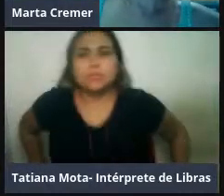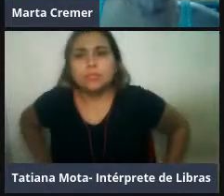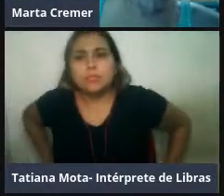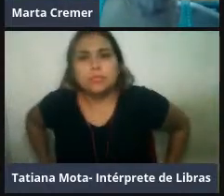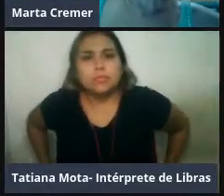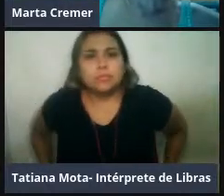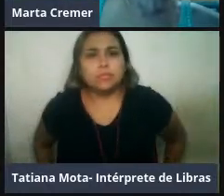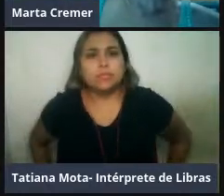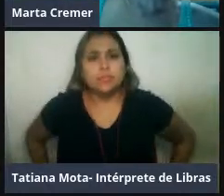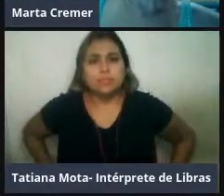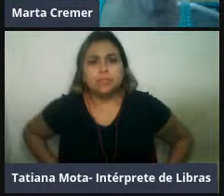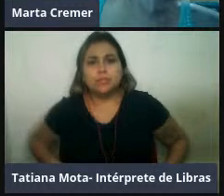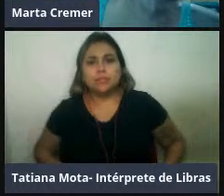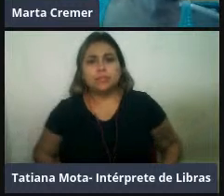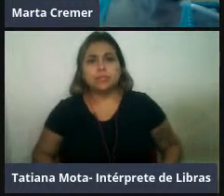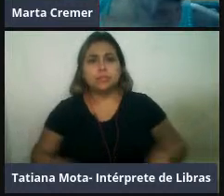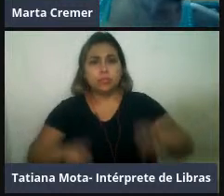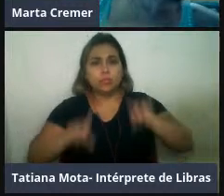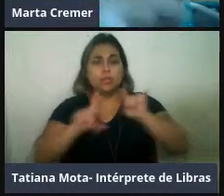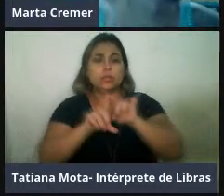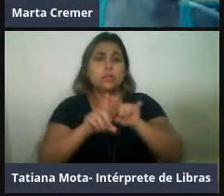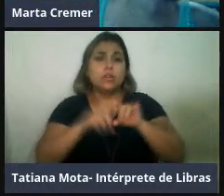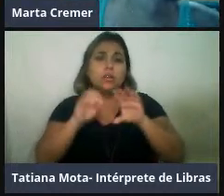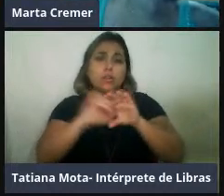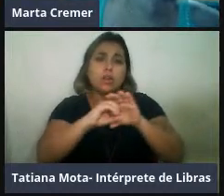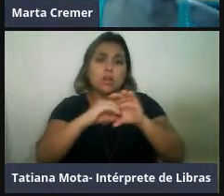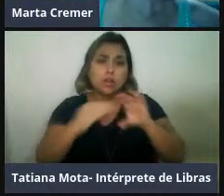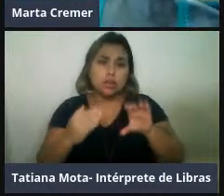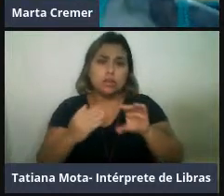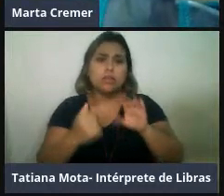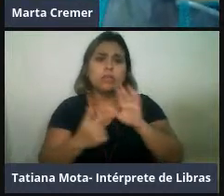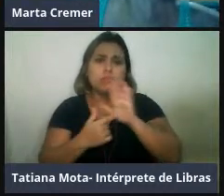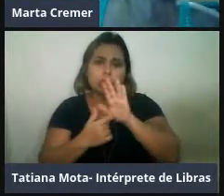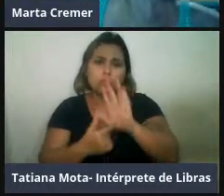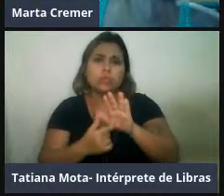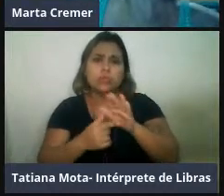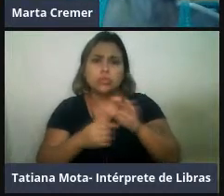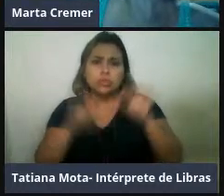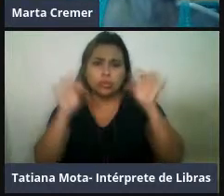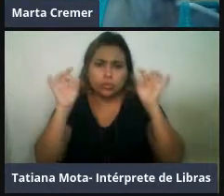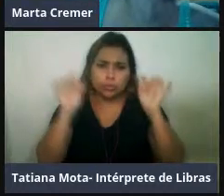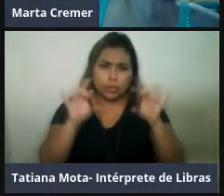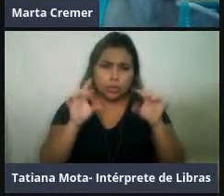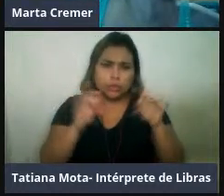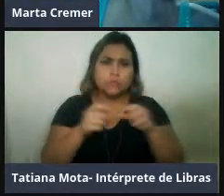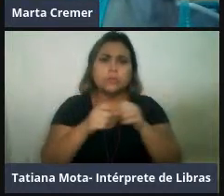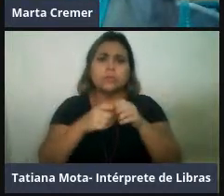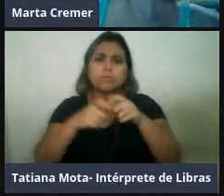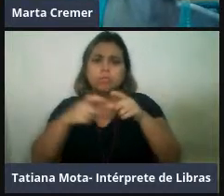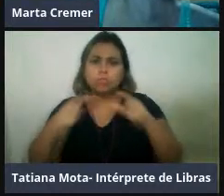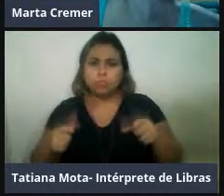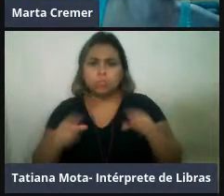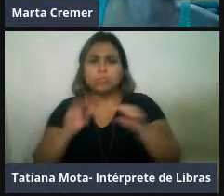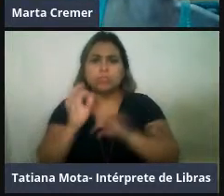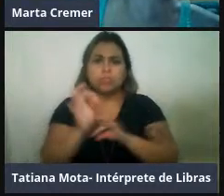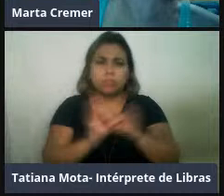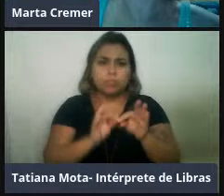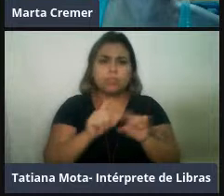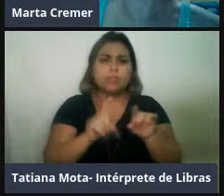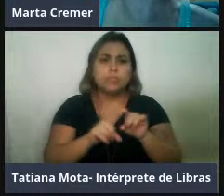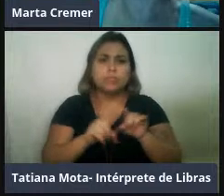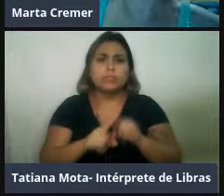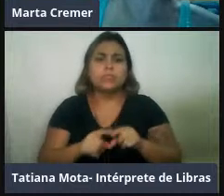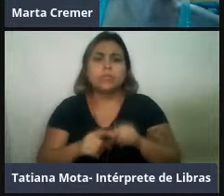e, assim, é uma característica interessante que essas espécies que têm distribuição muito ampla, elas tendem a ter muitas variações